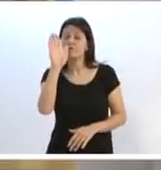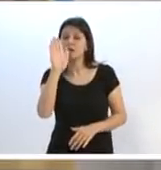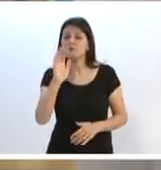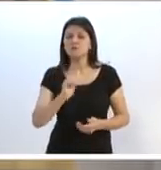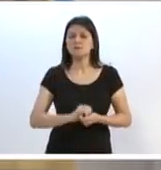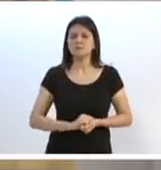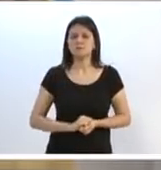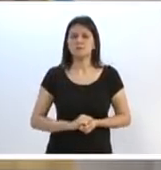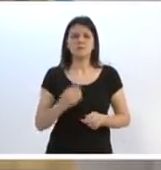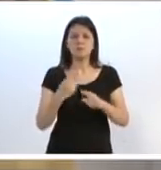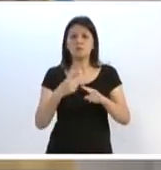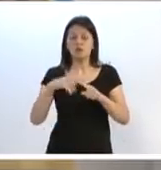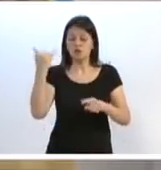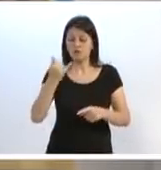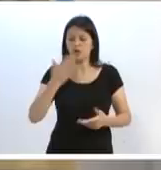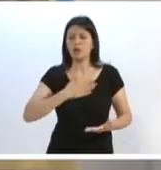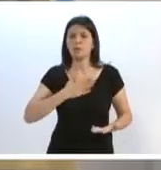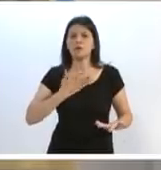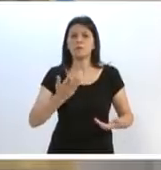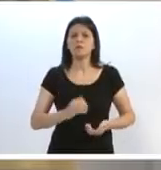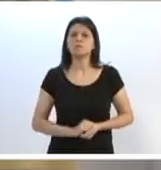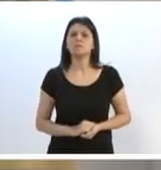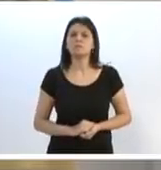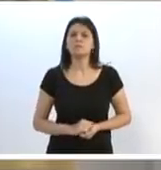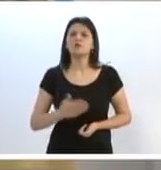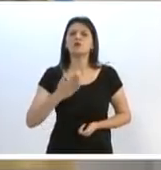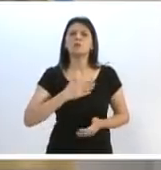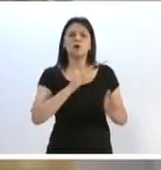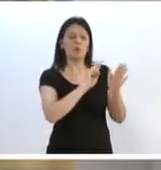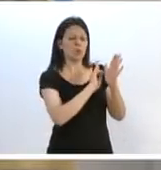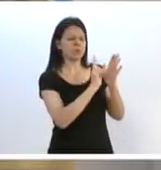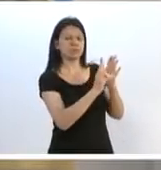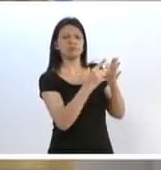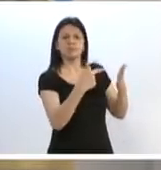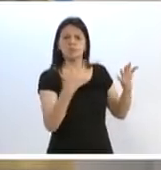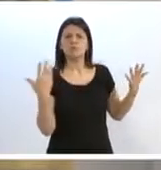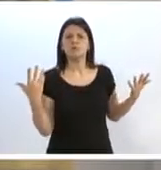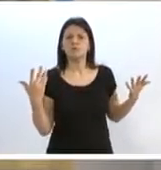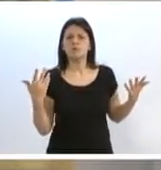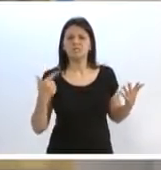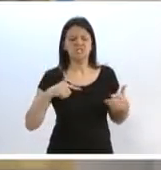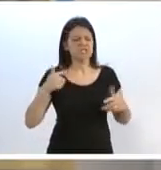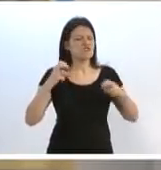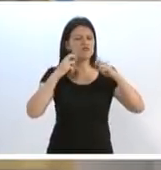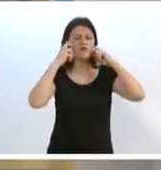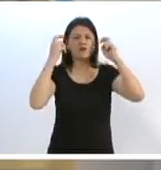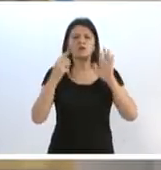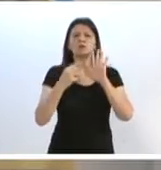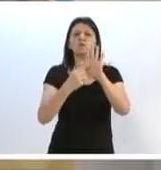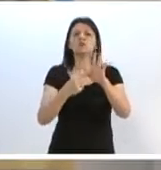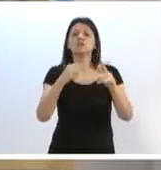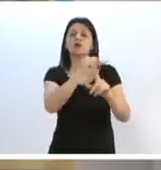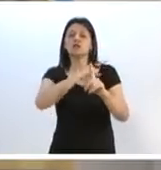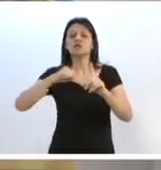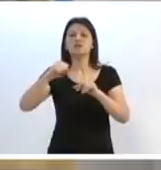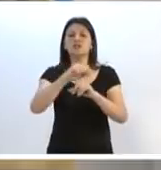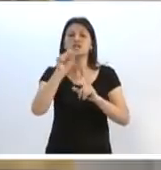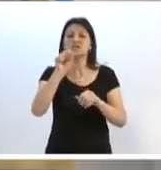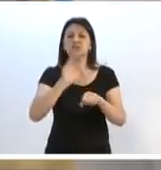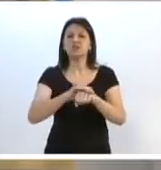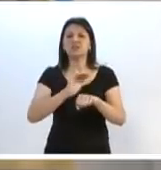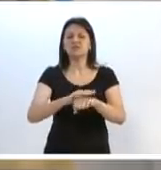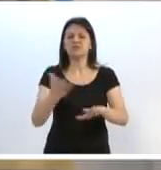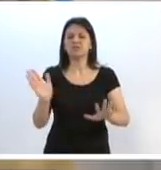Por não vem falar comigo? Eu boto no meu sobrenome tapete negro, se for o caso. E eu não tenho vergonha de mostrar para a sociedade de promenar o que eu fiz.